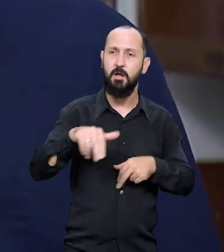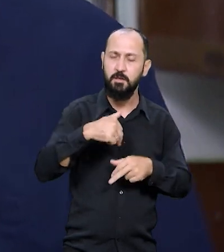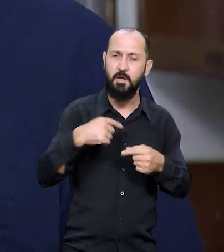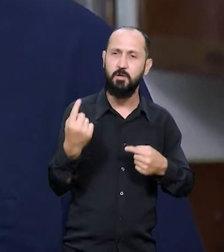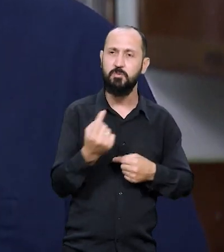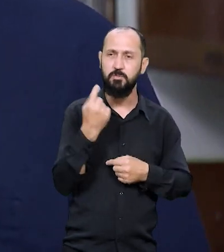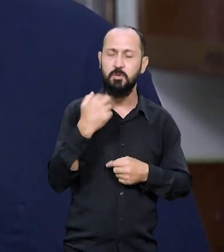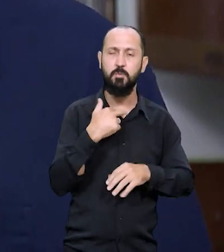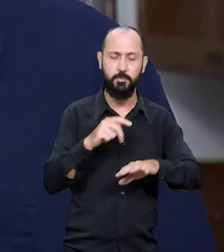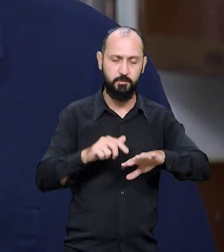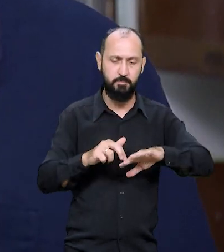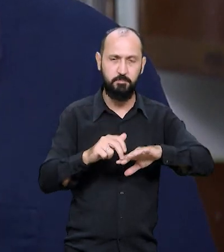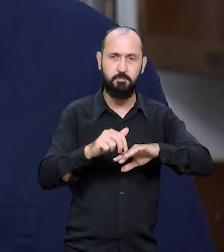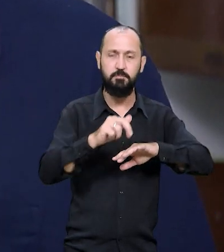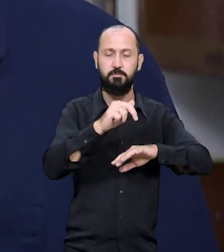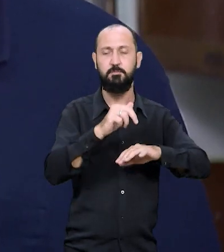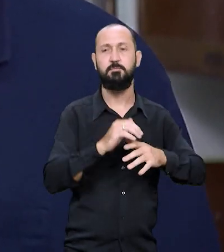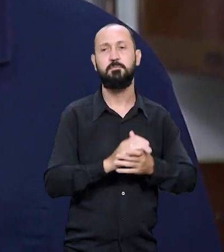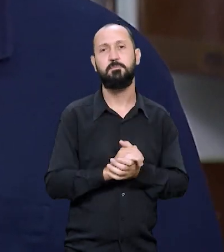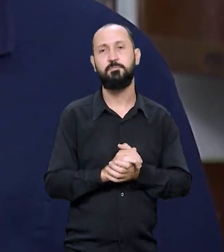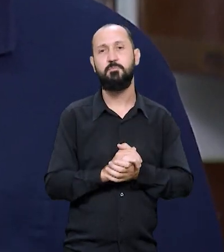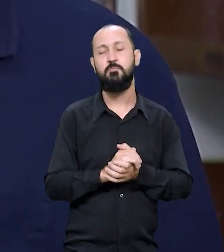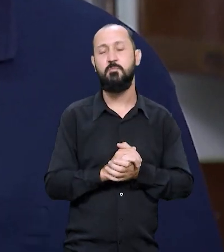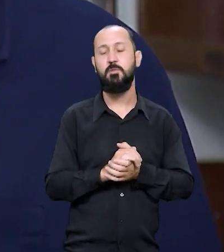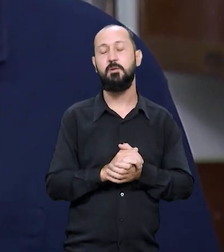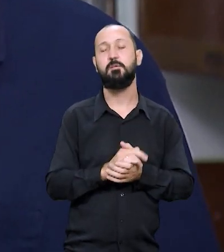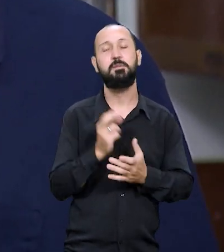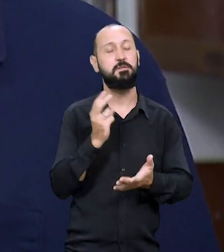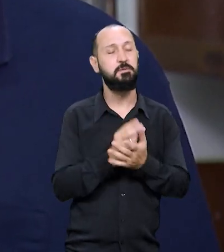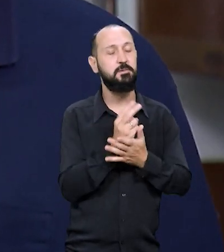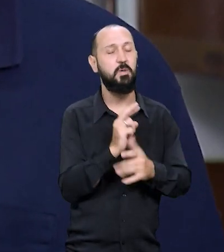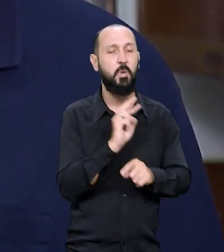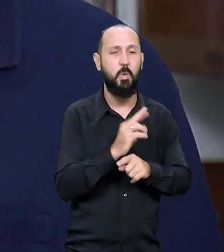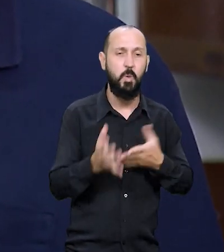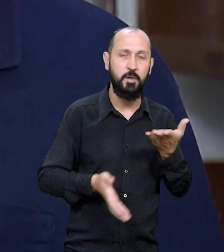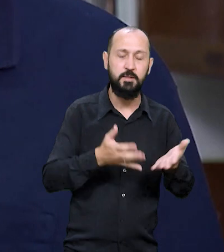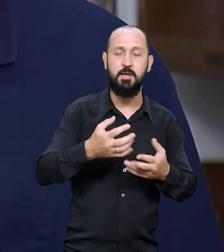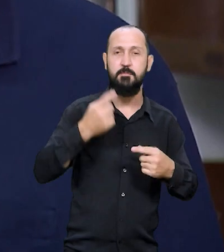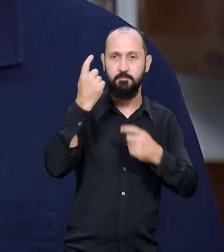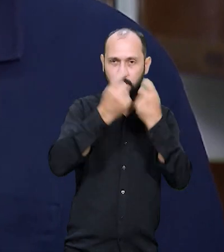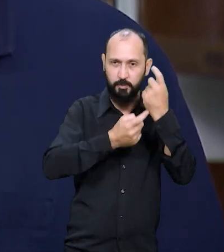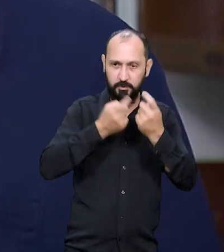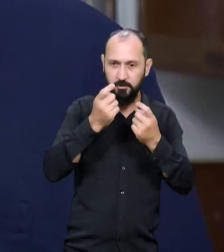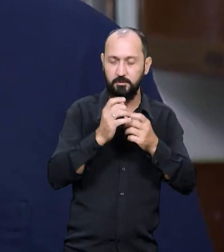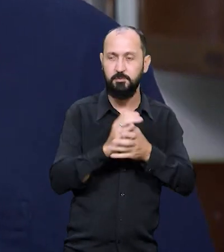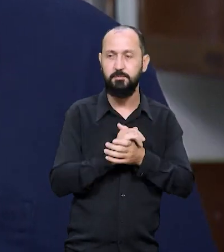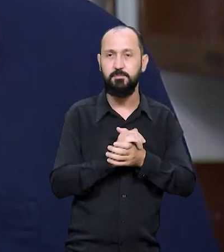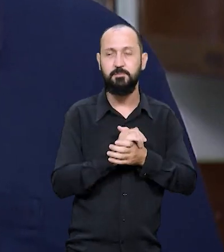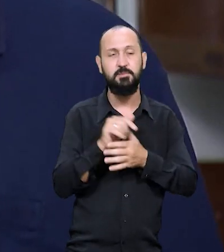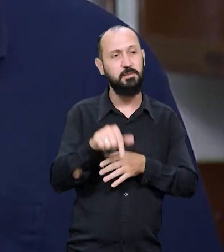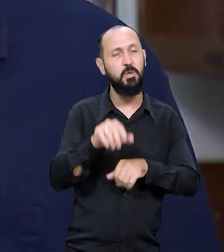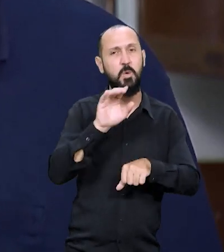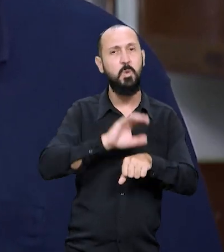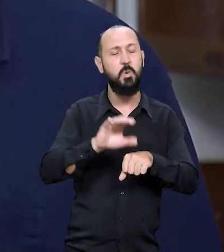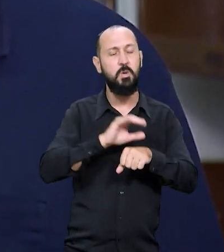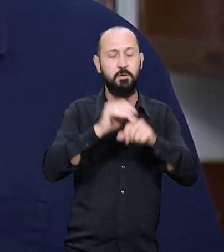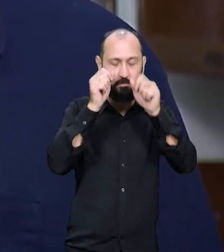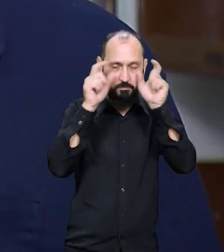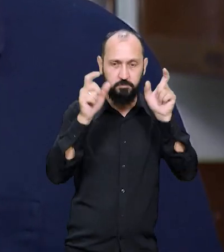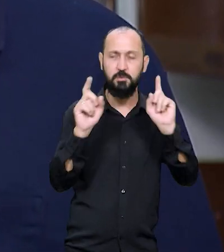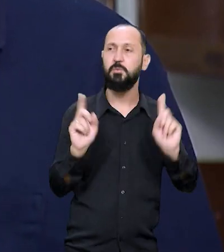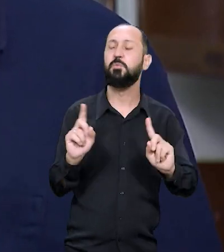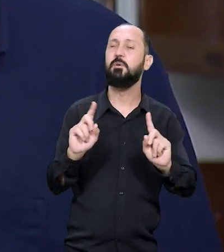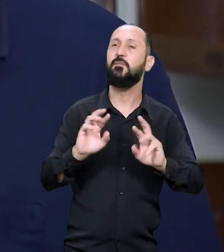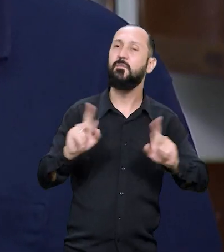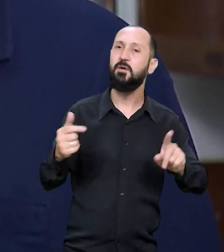não pode subir numa escada, por exemplo, né? E fica cheio de mimos e preocupação com você. E aqui no curso me despertaram que não, não é